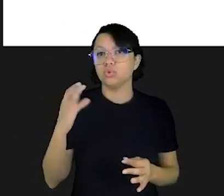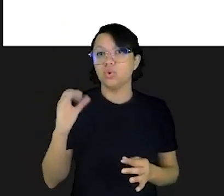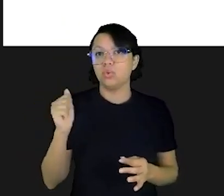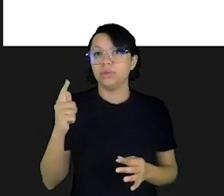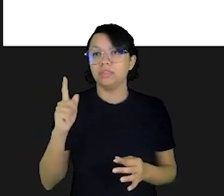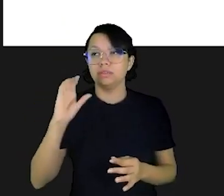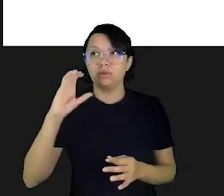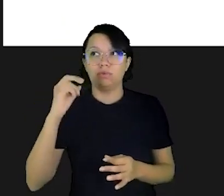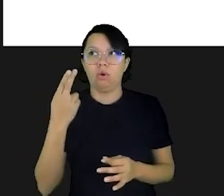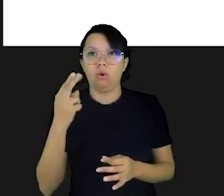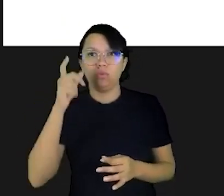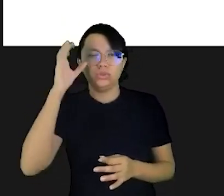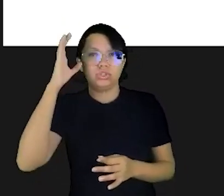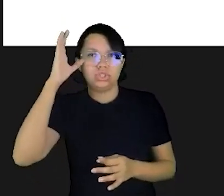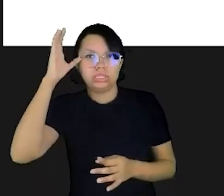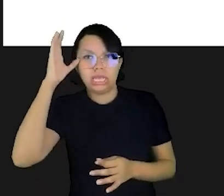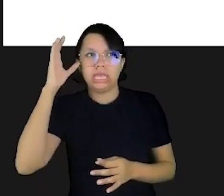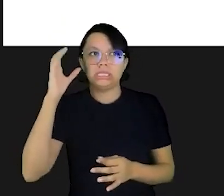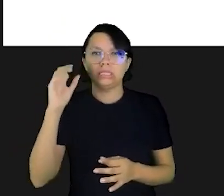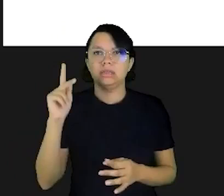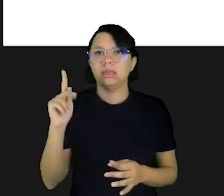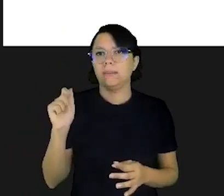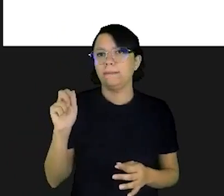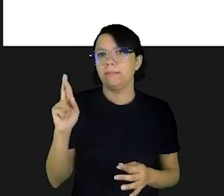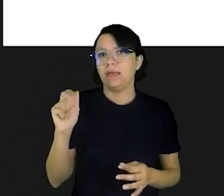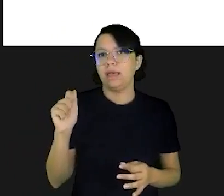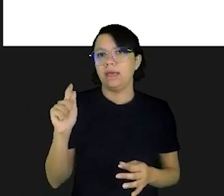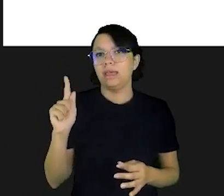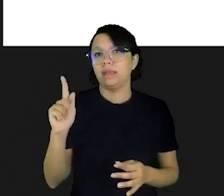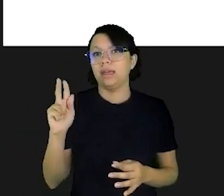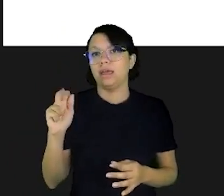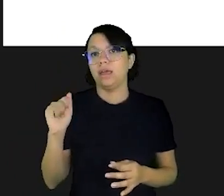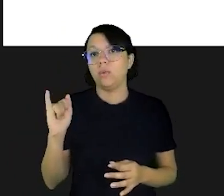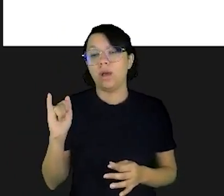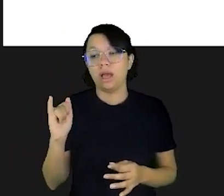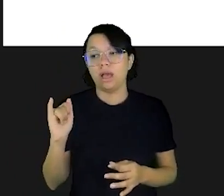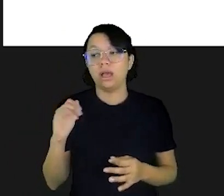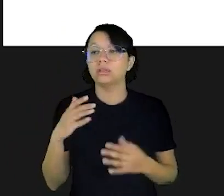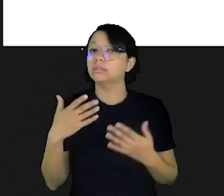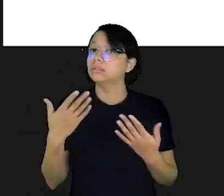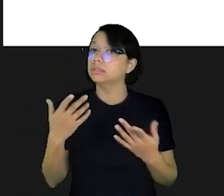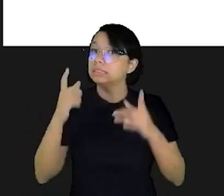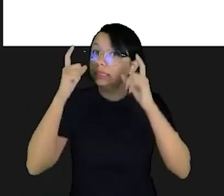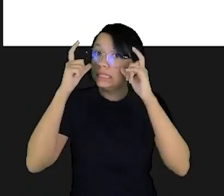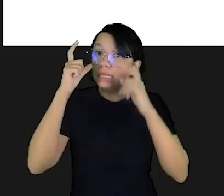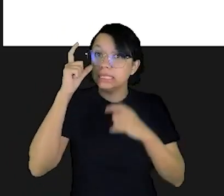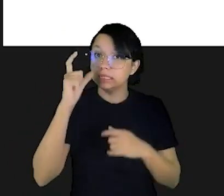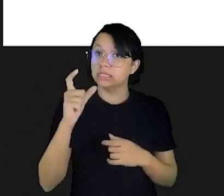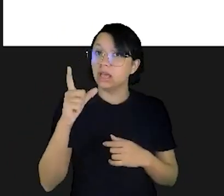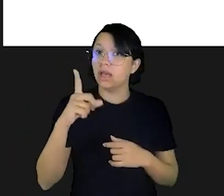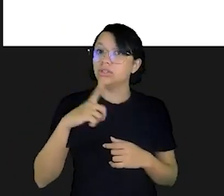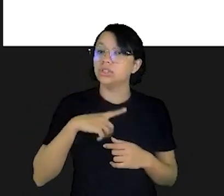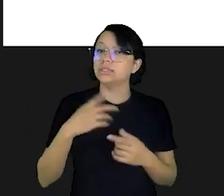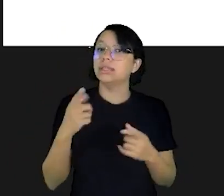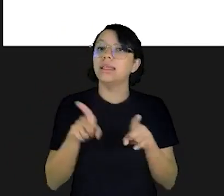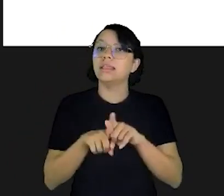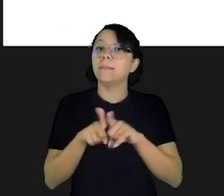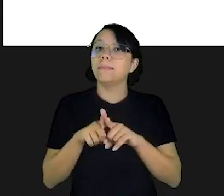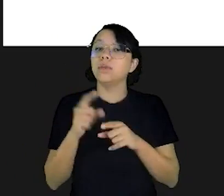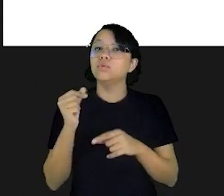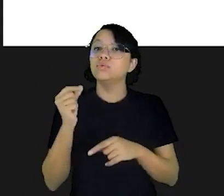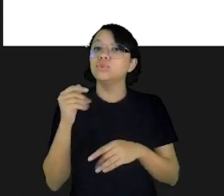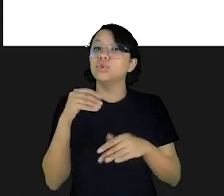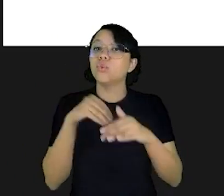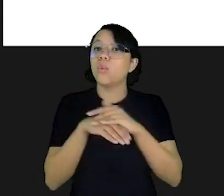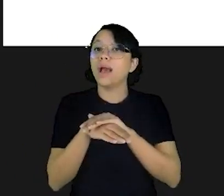uma prótese chinesa ou paraguaia? Ah, então talvez seja interessante você ter também o dinheiro guardado